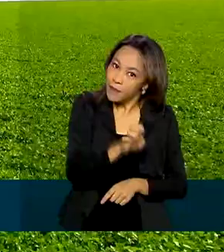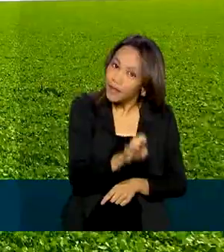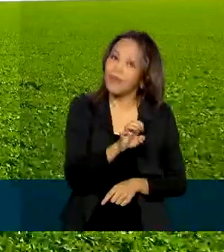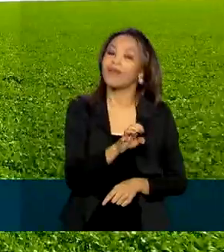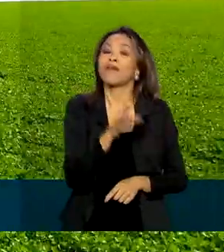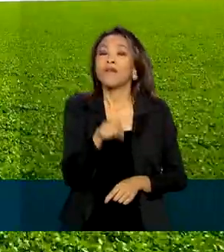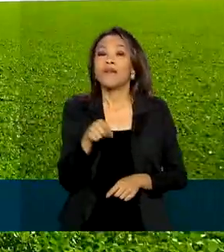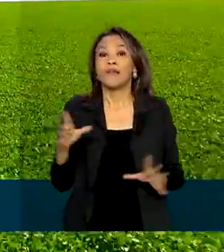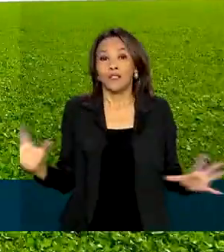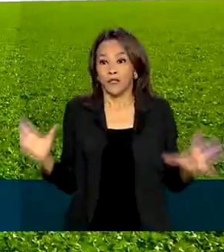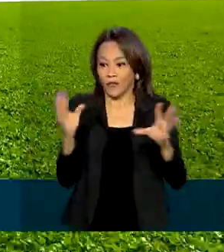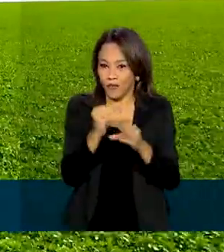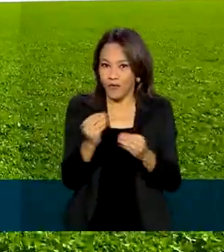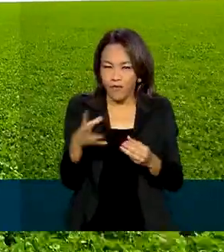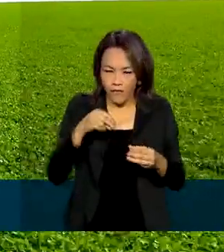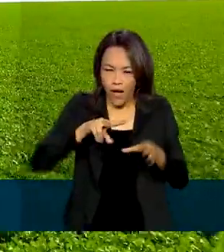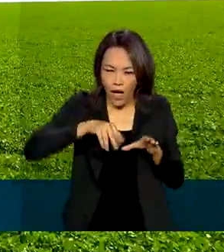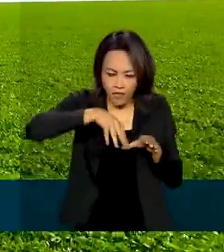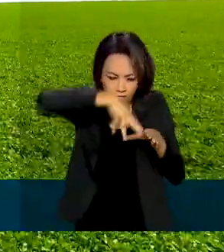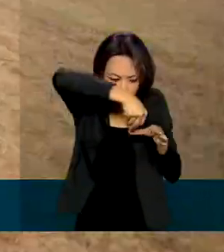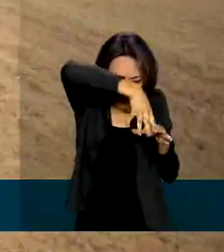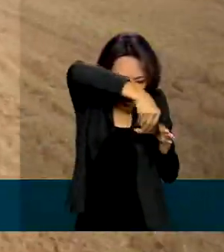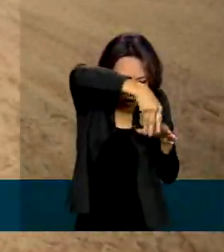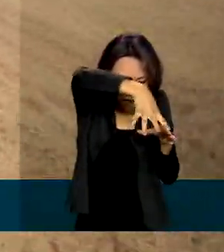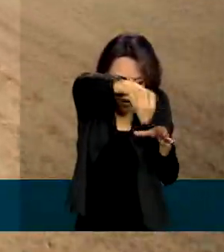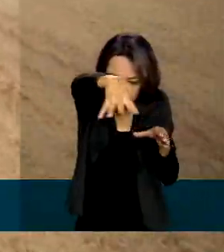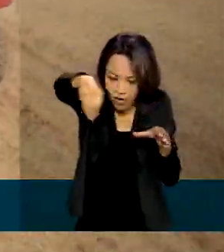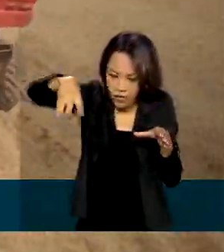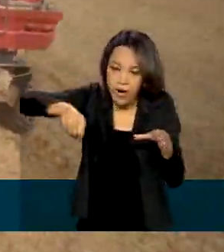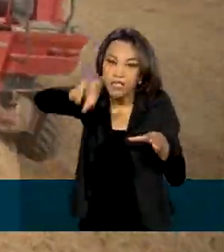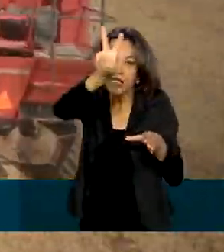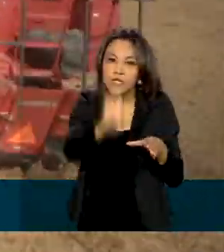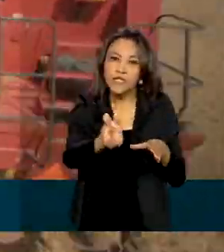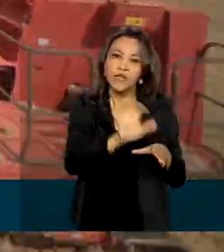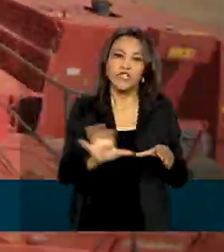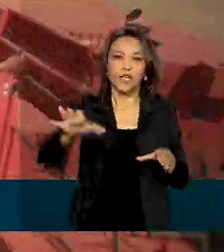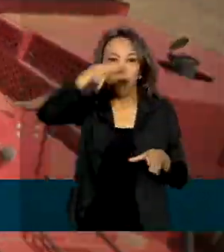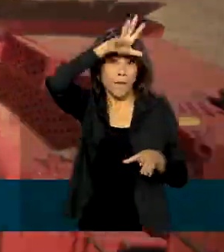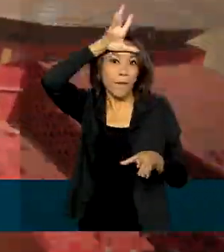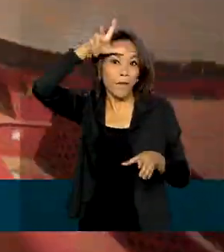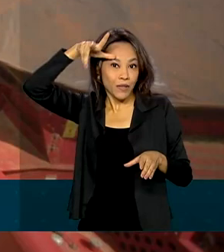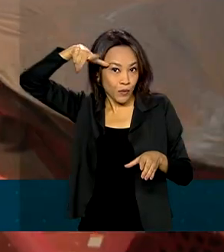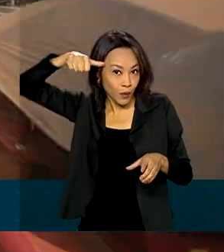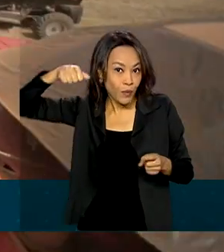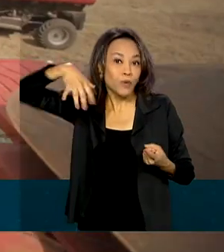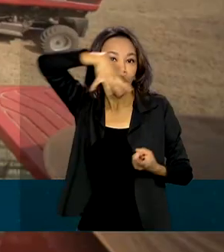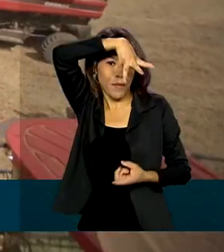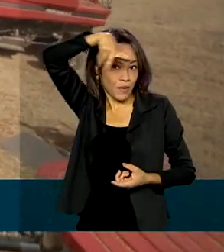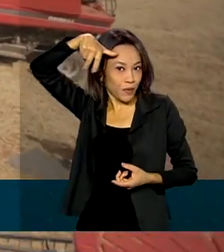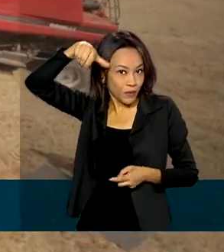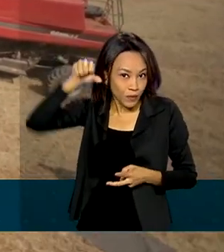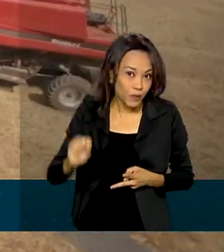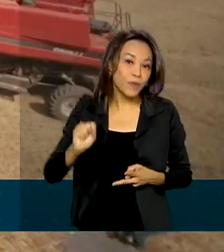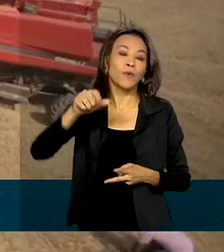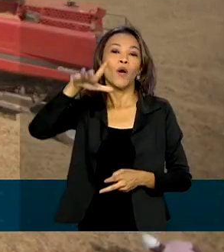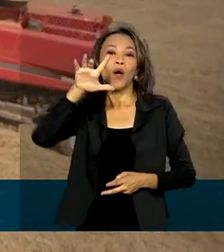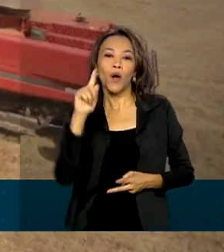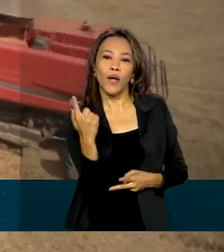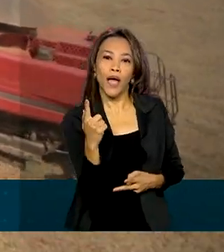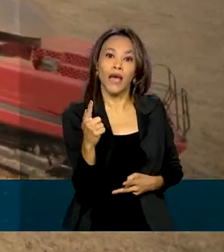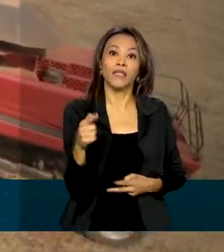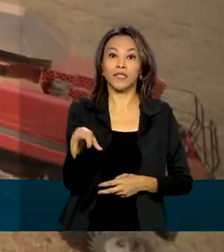Inicialmente, será mapeada a produção de cinco estados. Mato Grosso, Mato Grosso do Sul, Goiás,